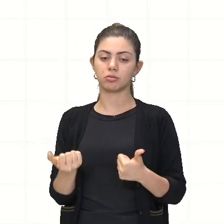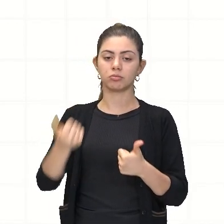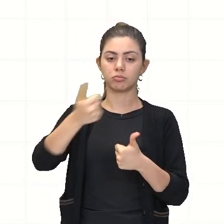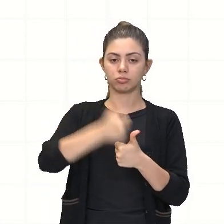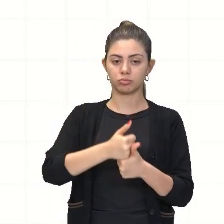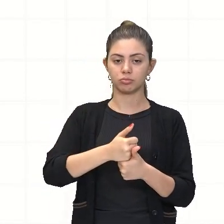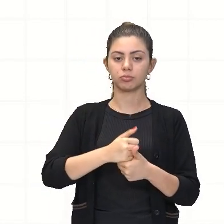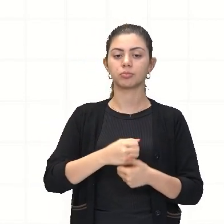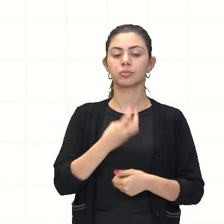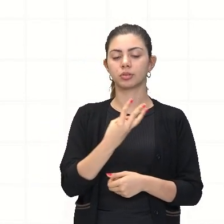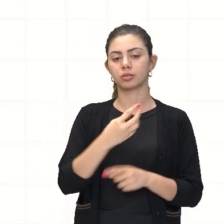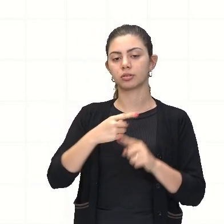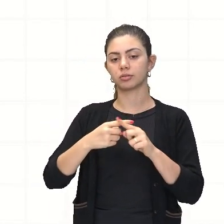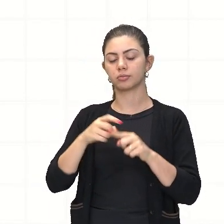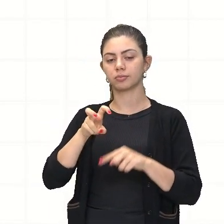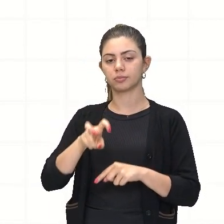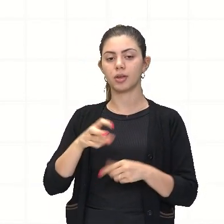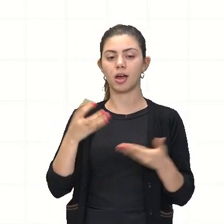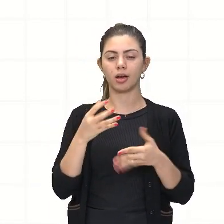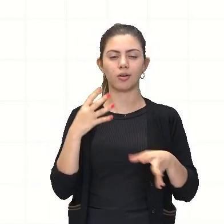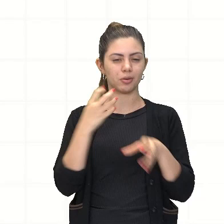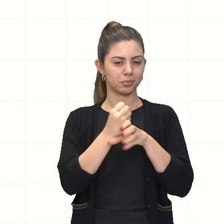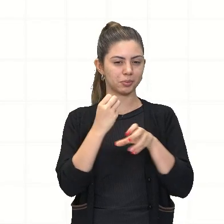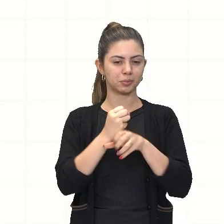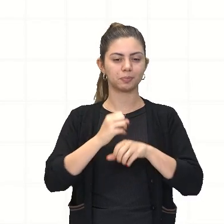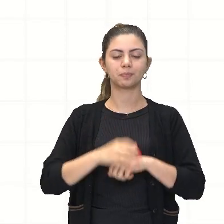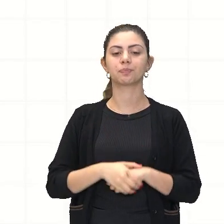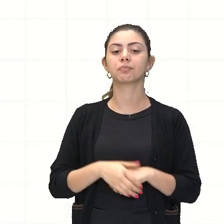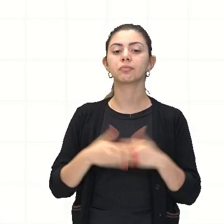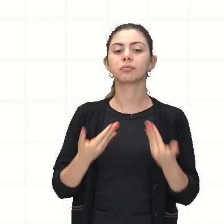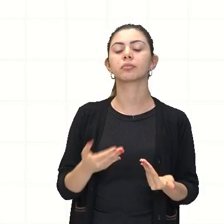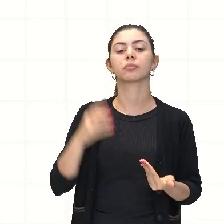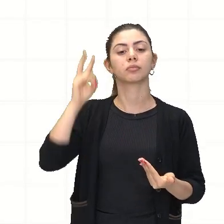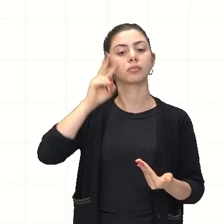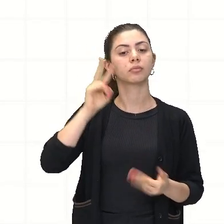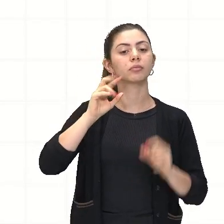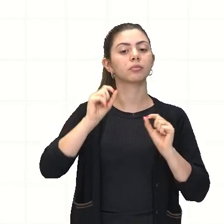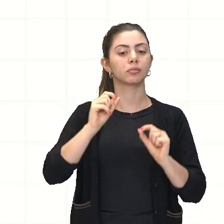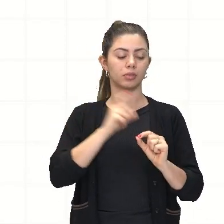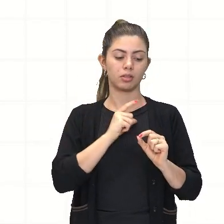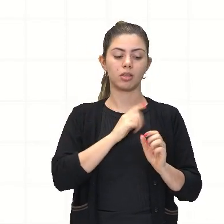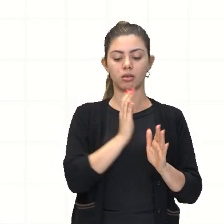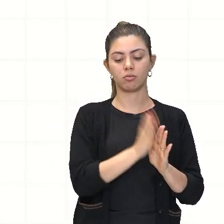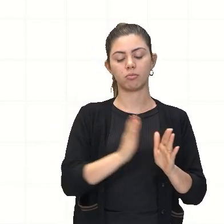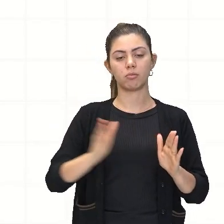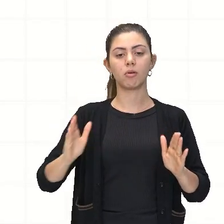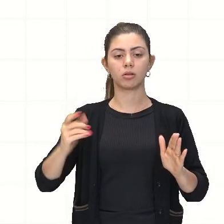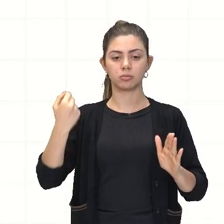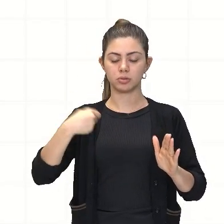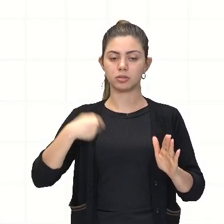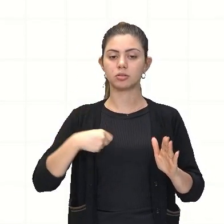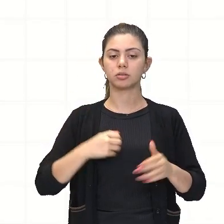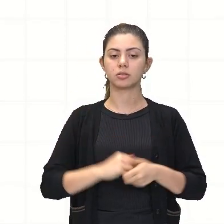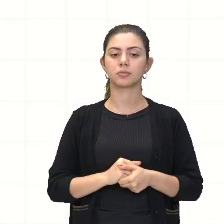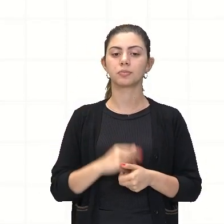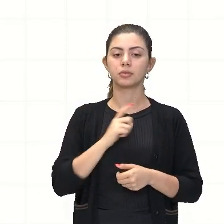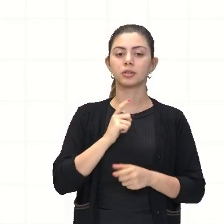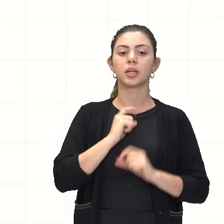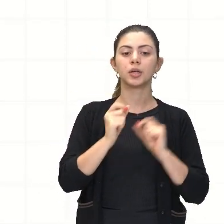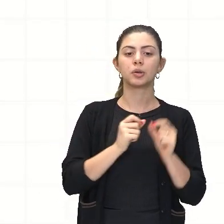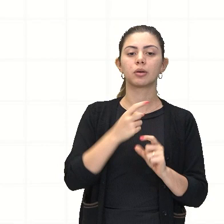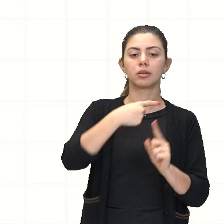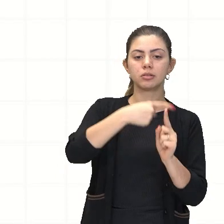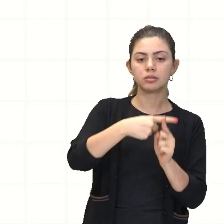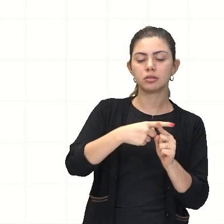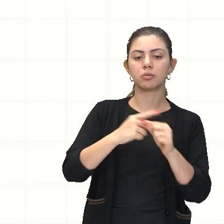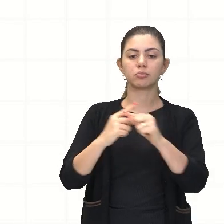Então, 3 vezes 5. Agora vamos resolver. Lembrando que existe uma ordem, né? Aqui nós temos adição, multiplicação,